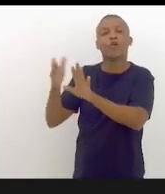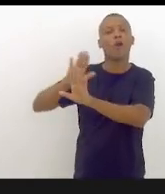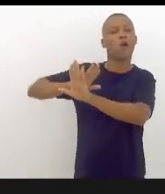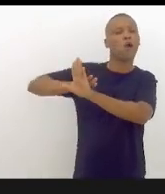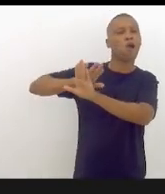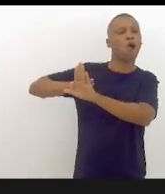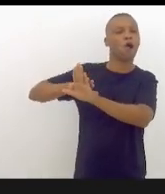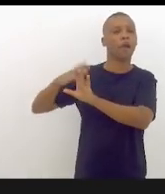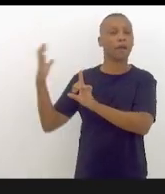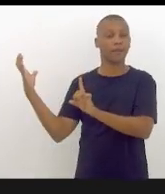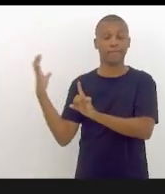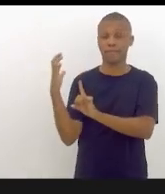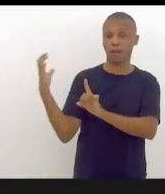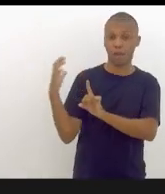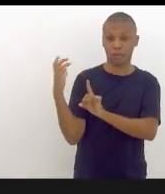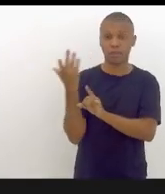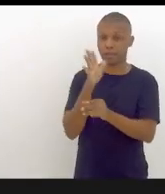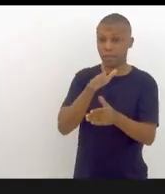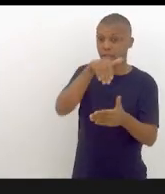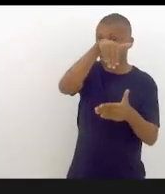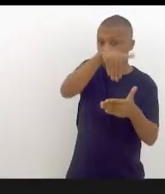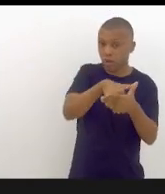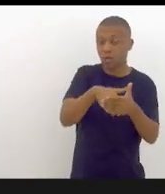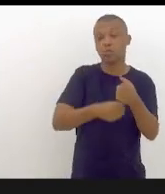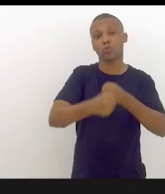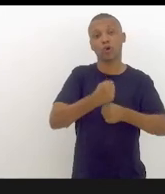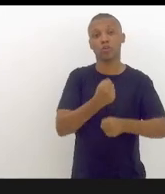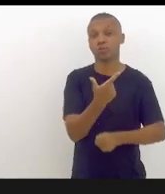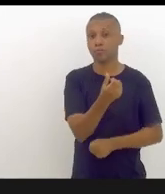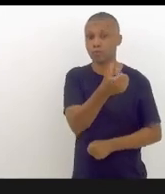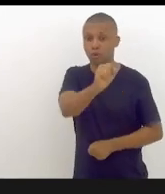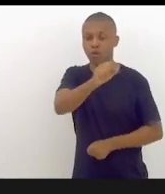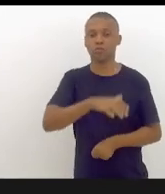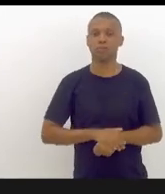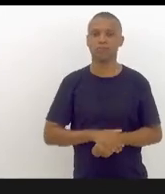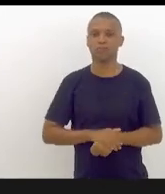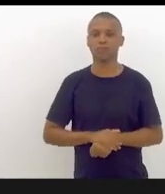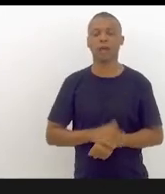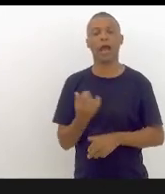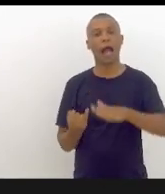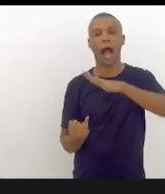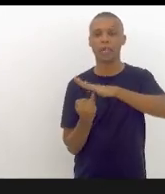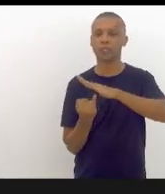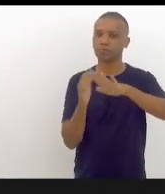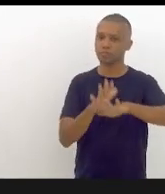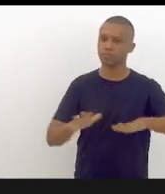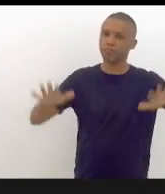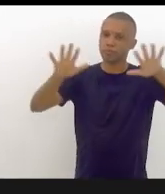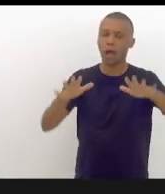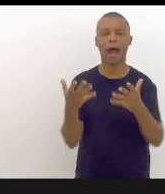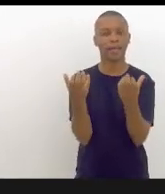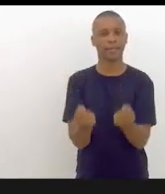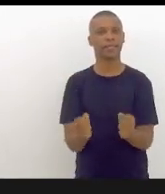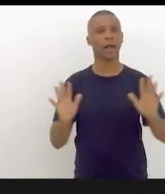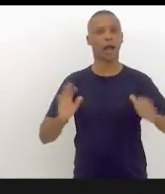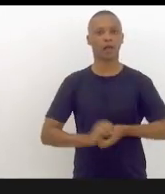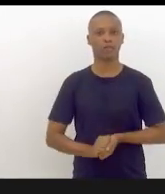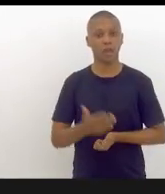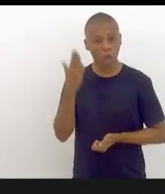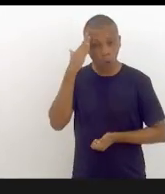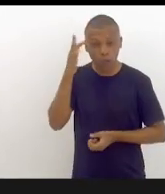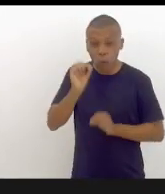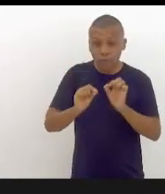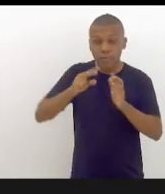influência na eleição de 18, as instituições aceitaram isso. Eu sei o que é a justiça